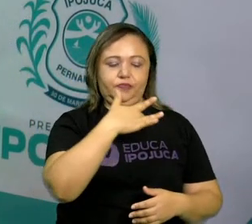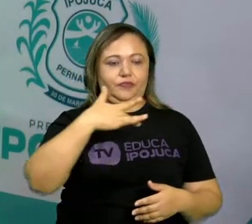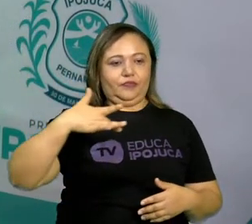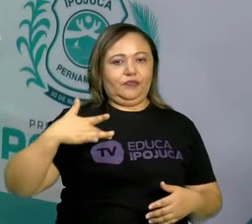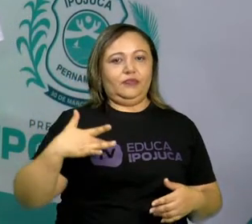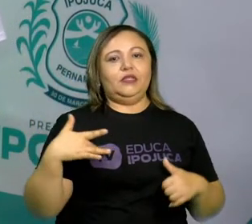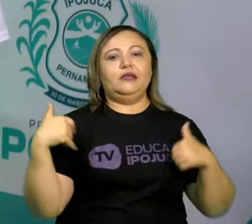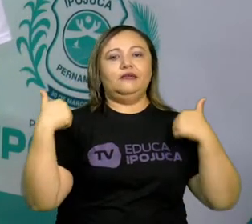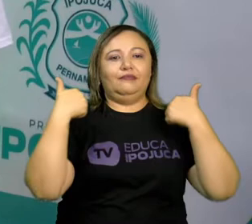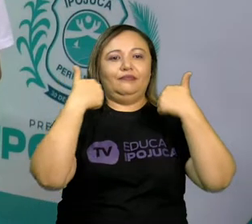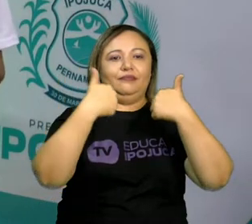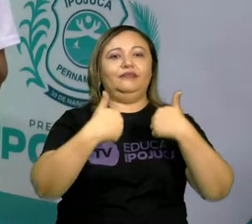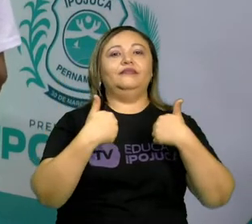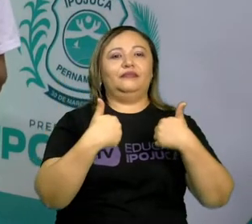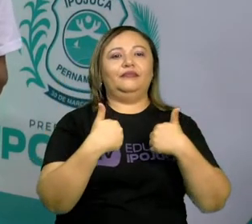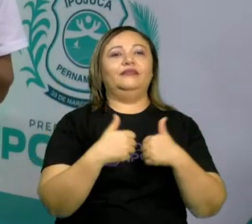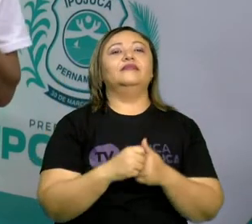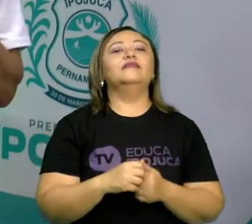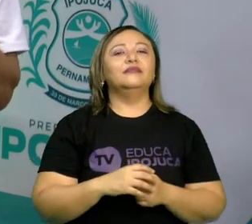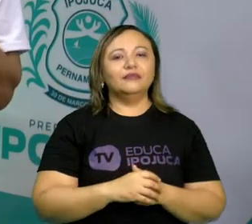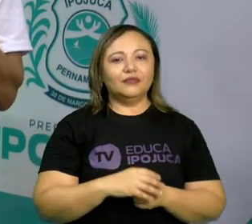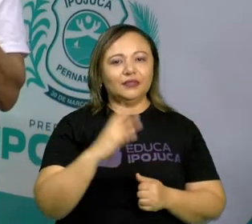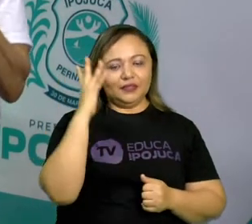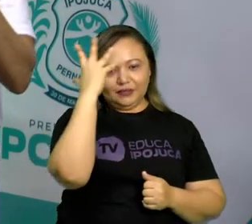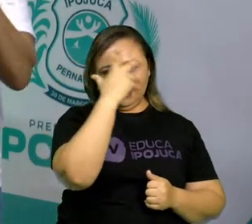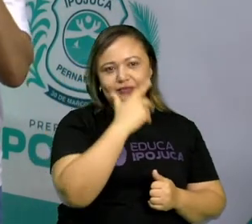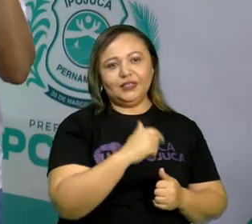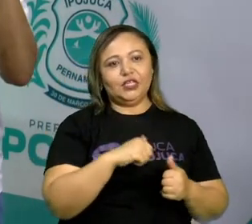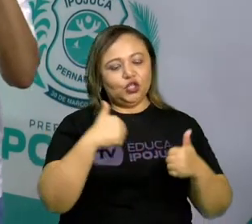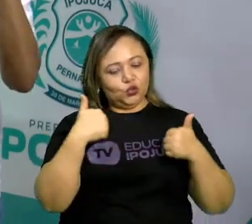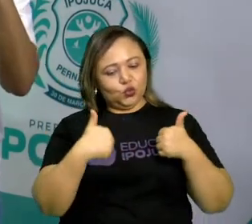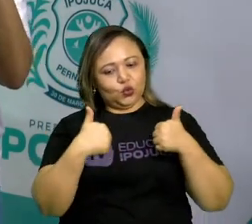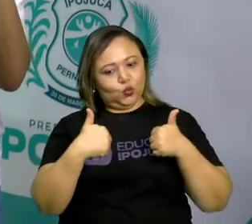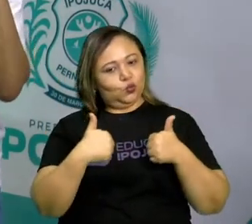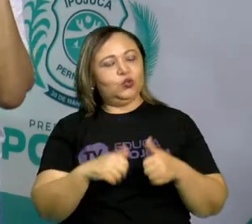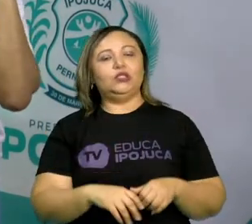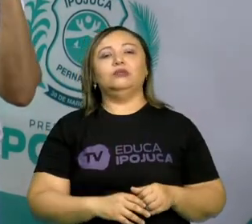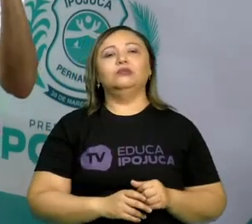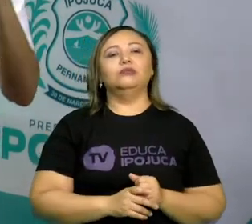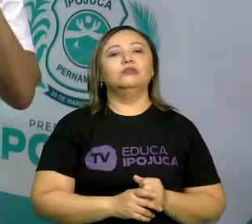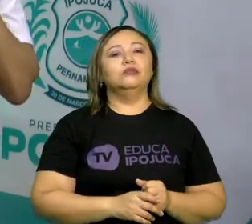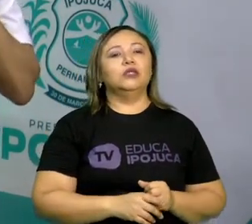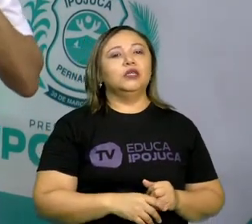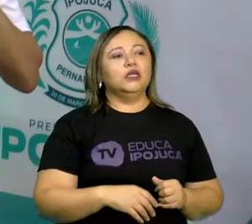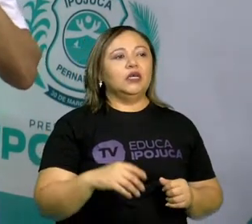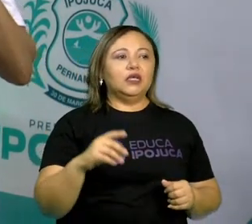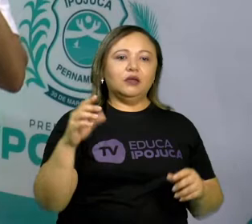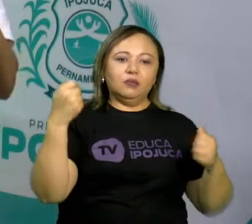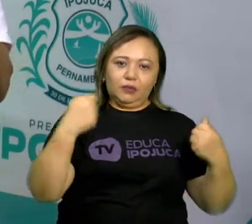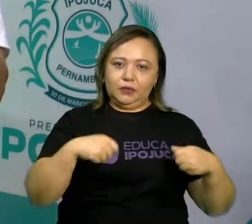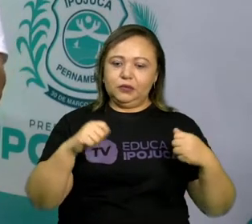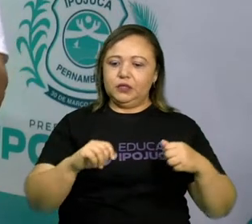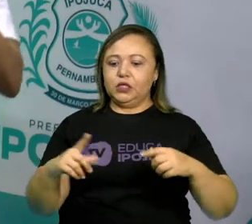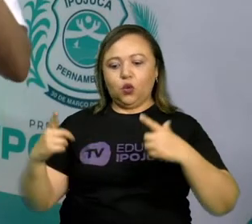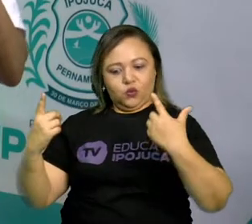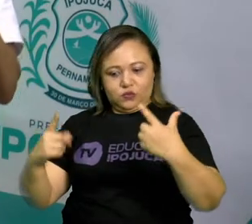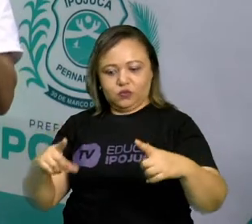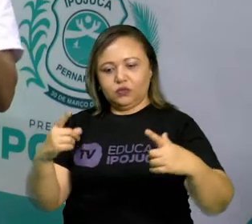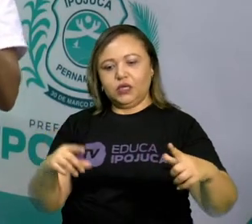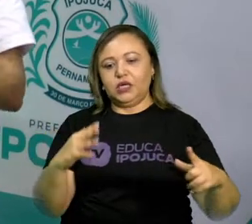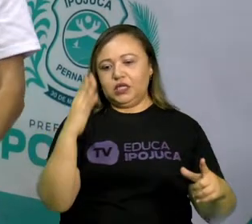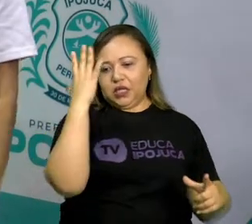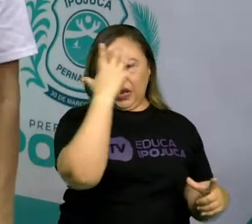limpo e bonito pra termos muita saúde, que é importante pra nossa